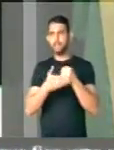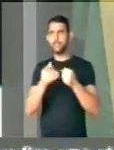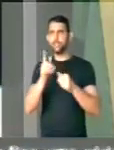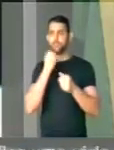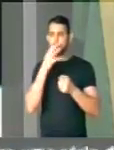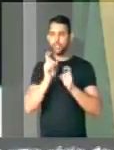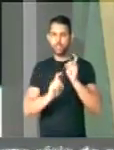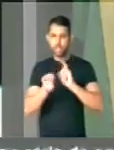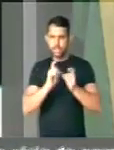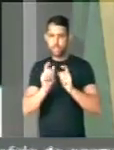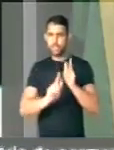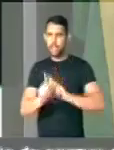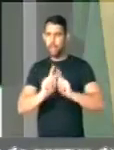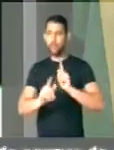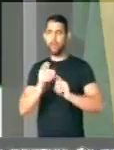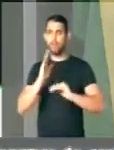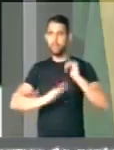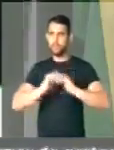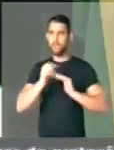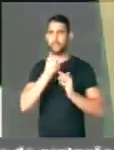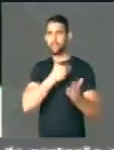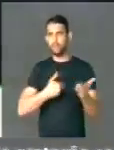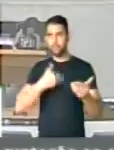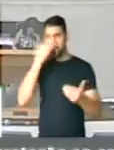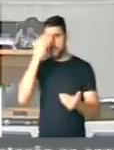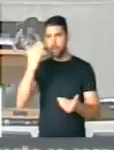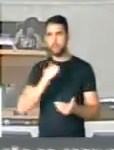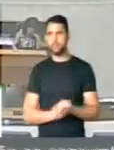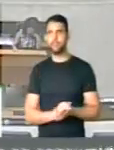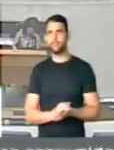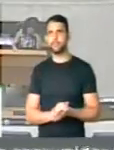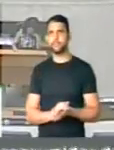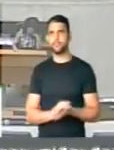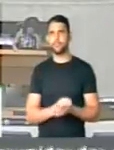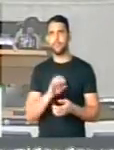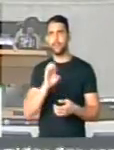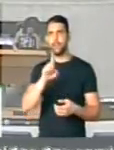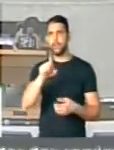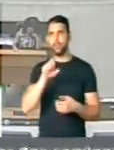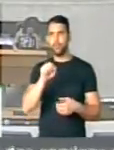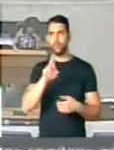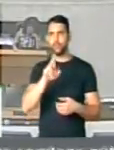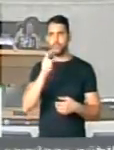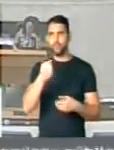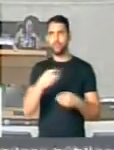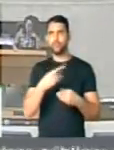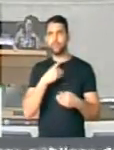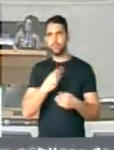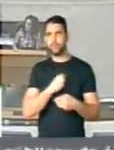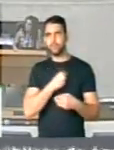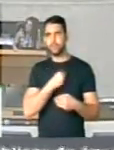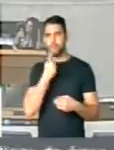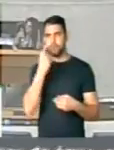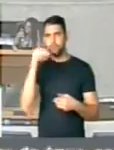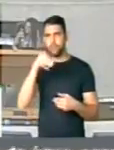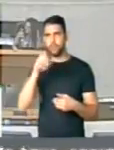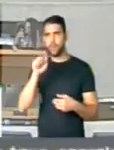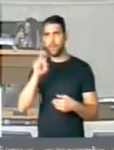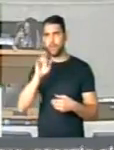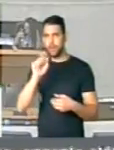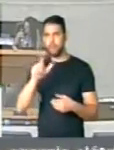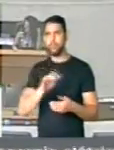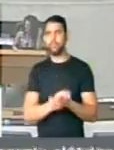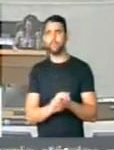gestão e de boas práticas públicas. Muito obrigado. Heitor Chu, em consciência de Zagatazibuna, um minuto para o Aliel,